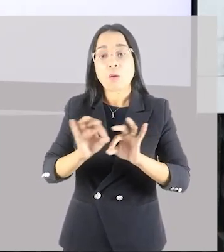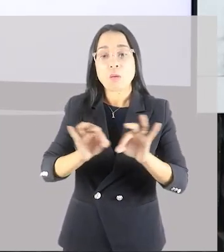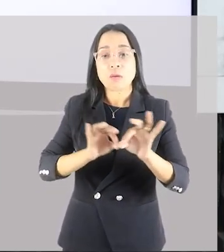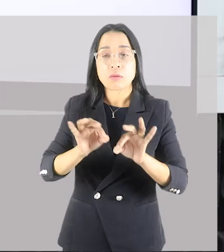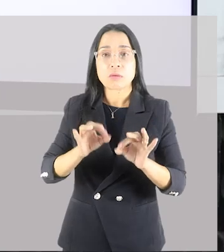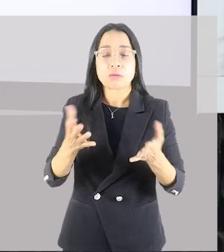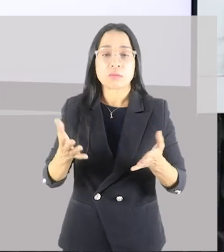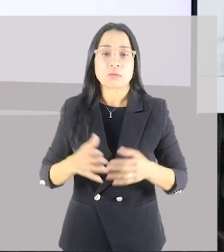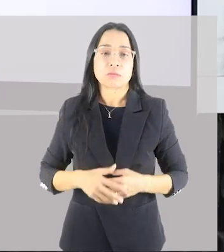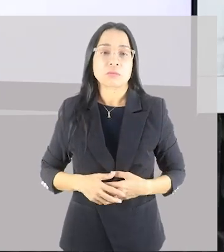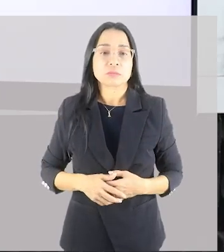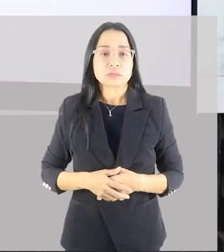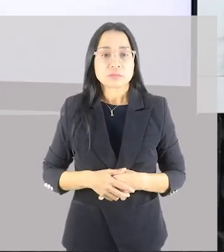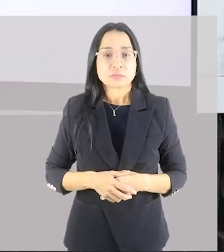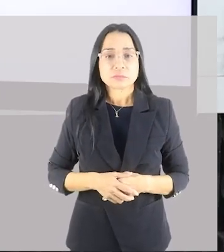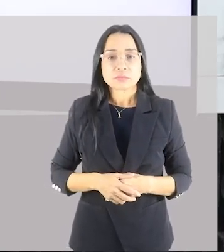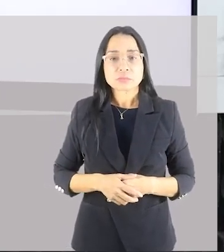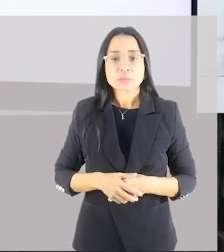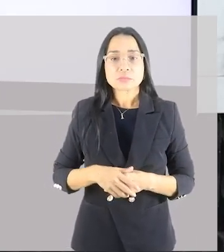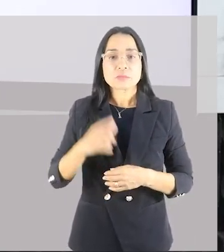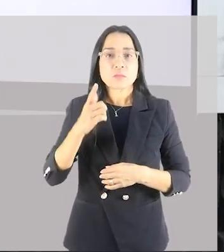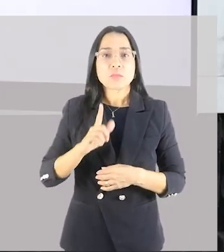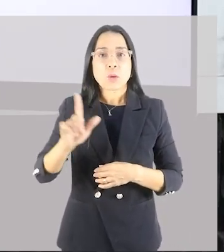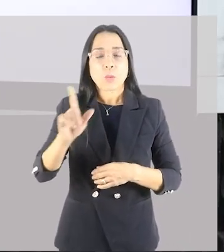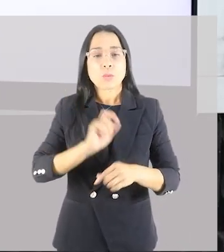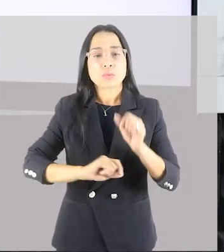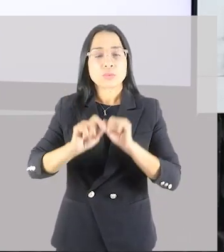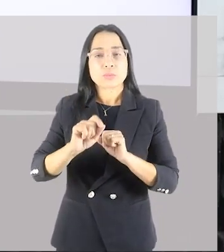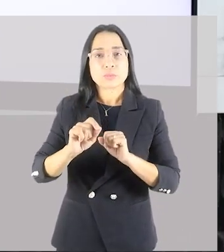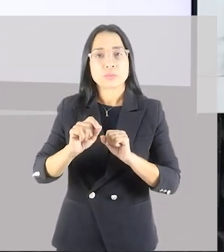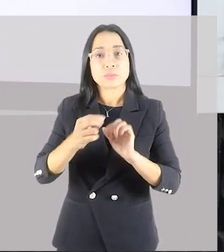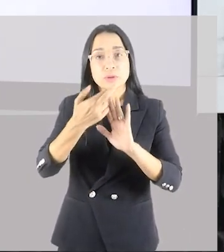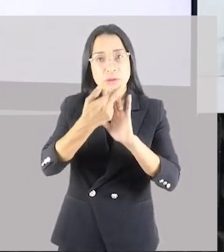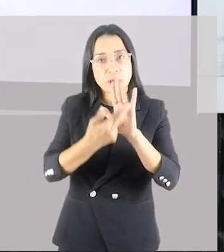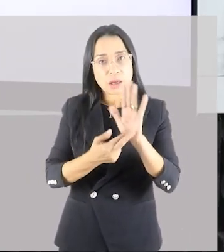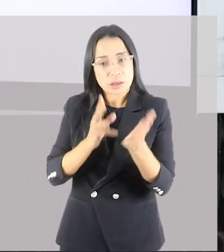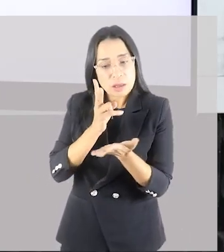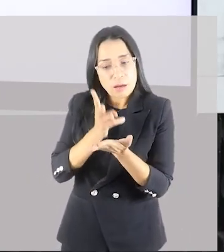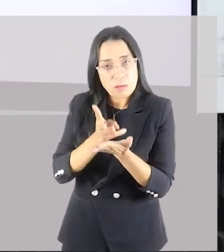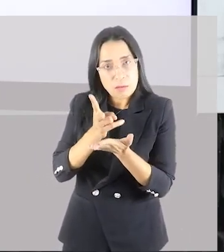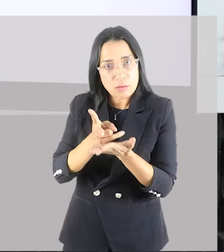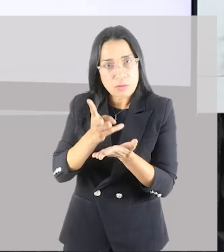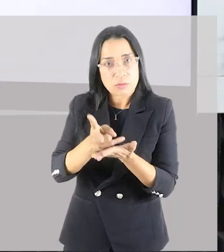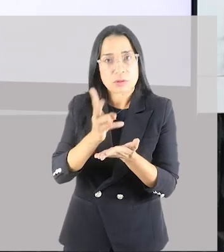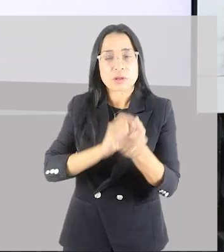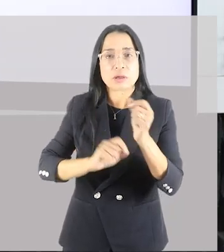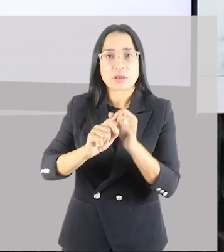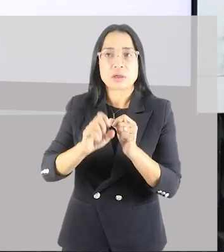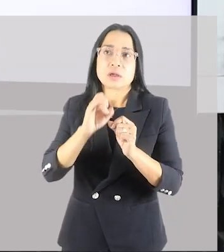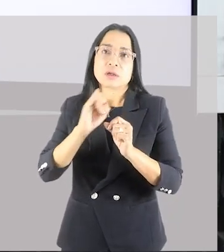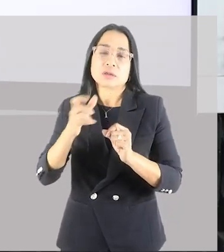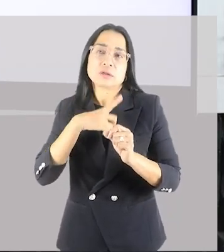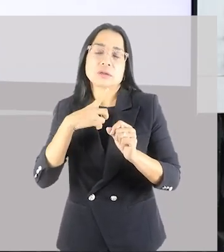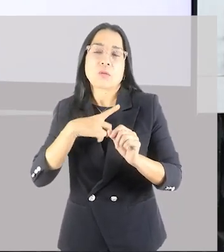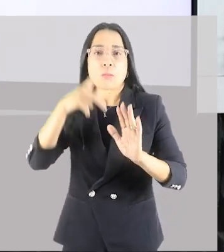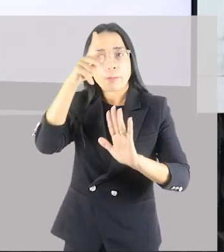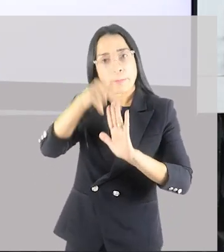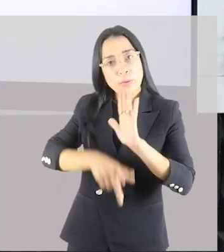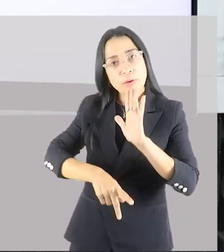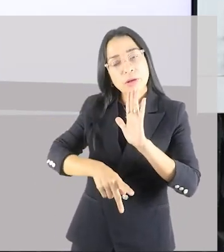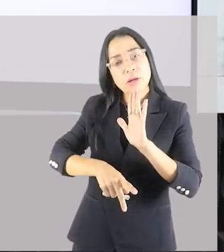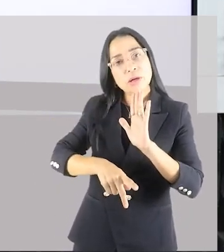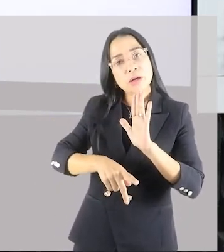sobrecarga. Nós temos o princípio da continuidade. Então, se você entrou num programa de exercício físico, você